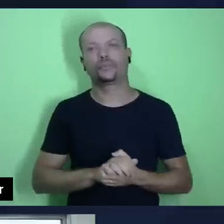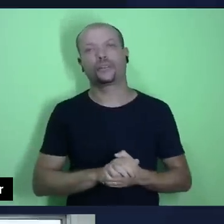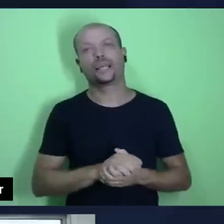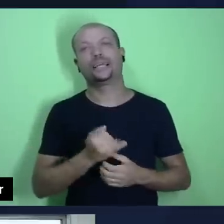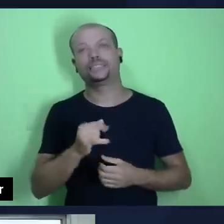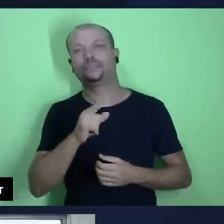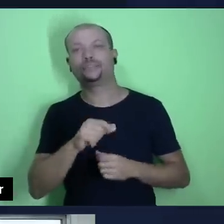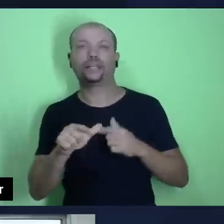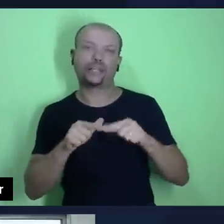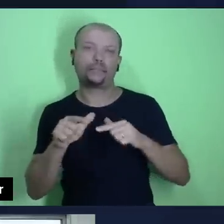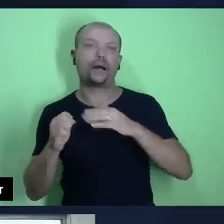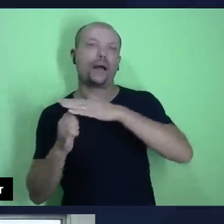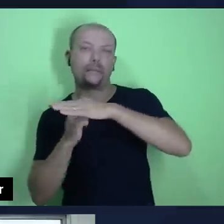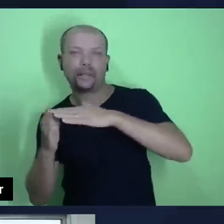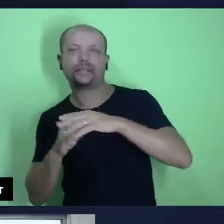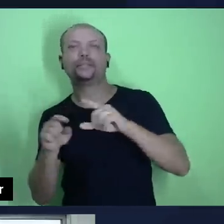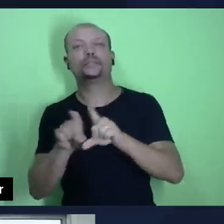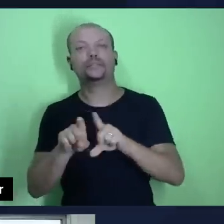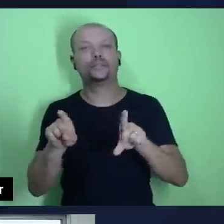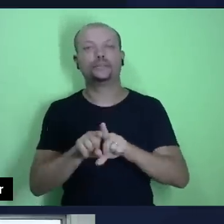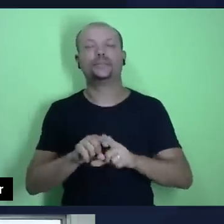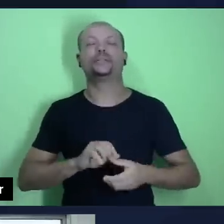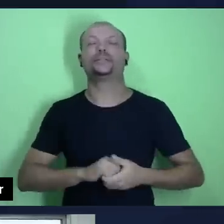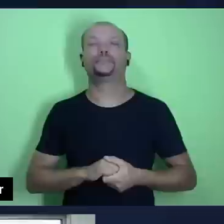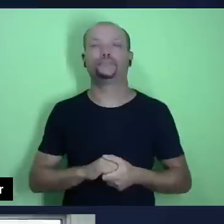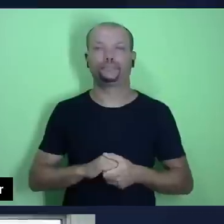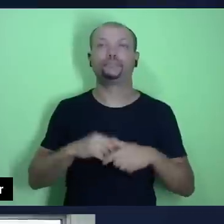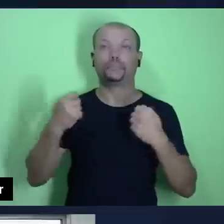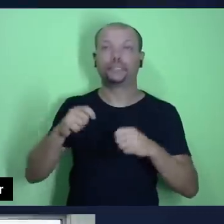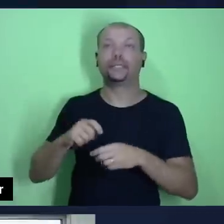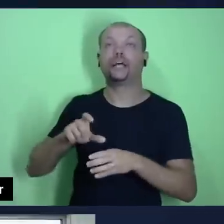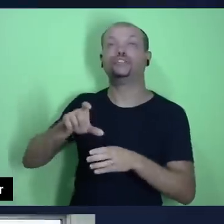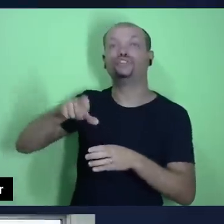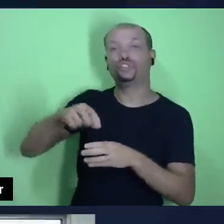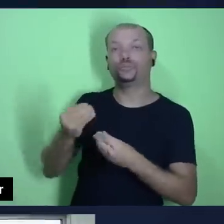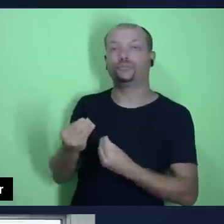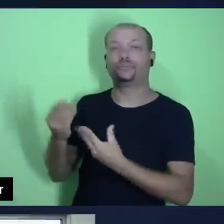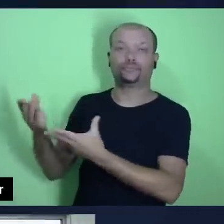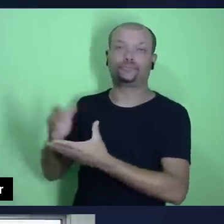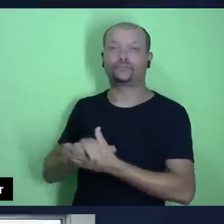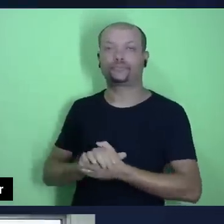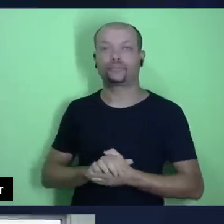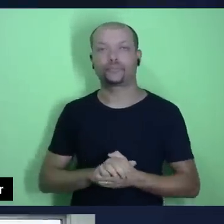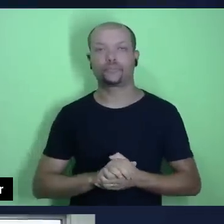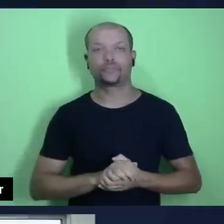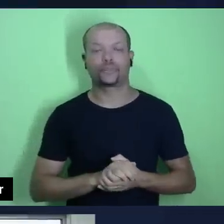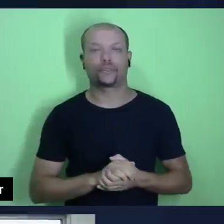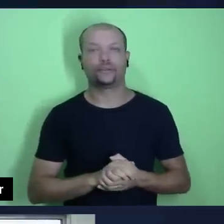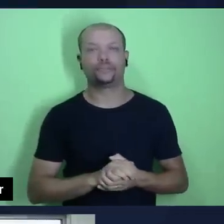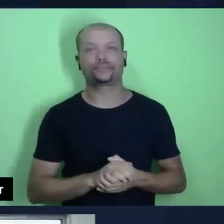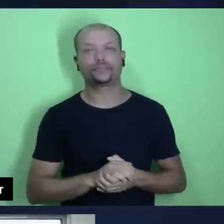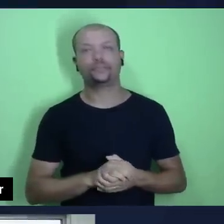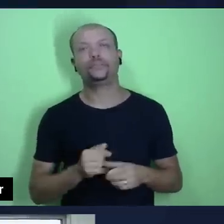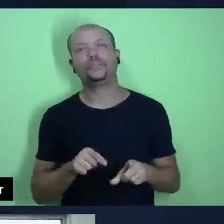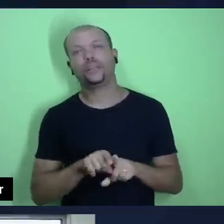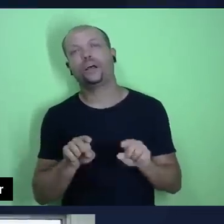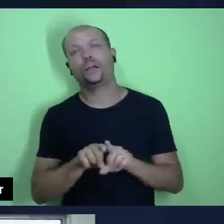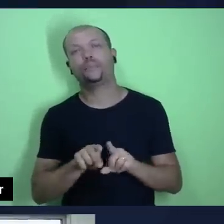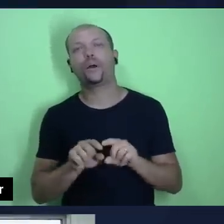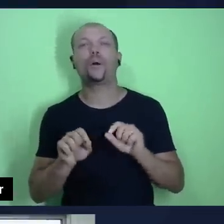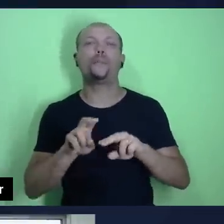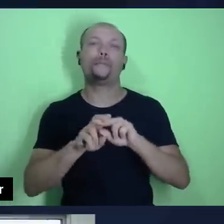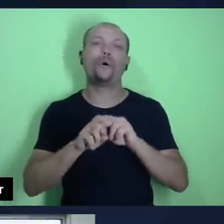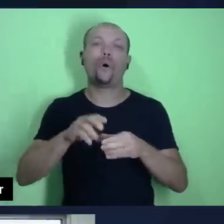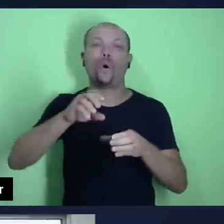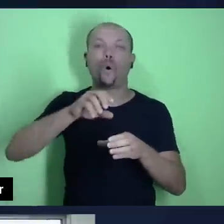empresário, um profissional liberal, você deve receber, devolver o seu dízimo sobre o líquido e isso também se aplica sobre as ofertas, não